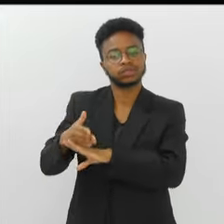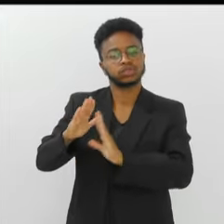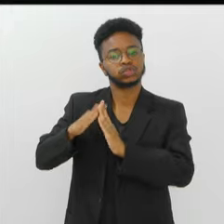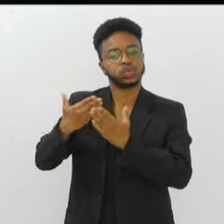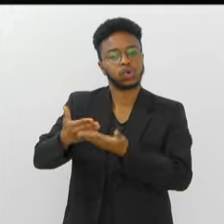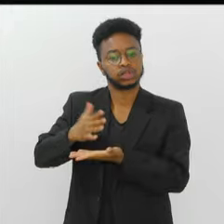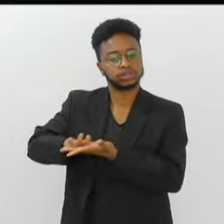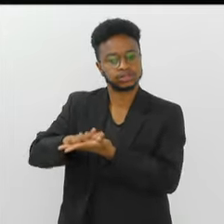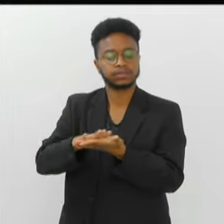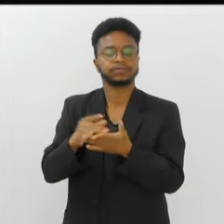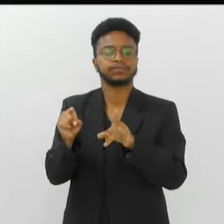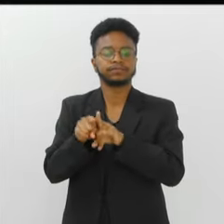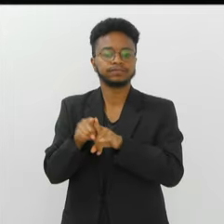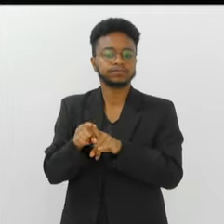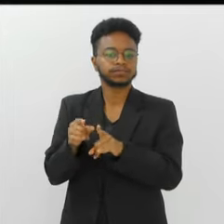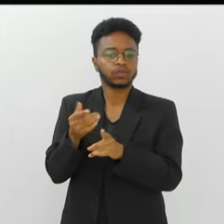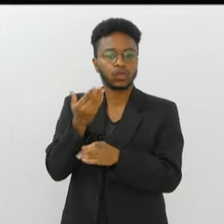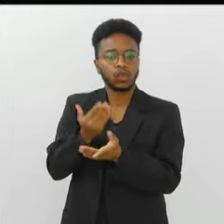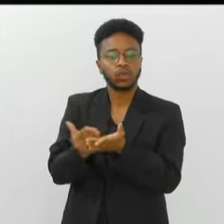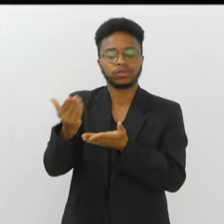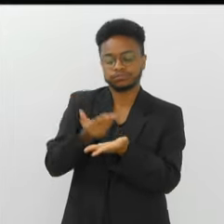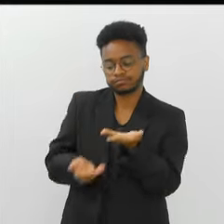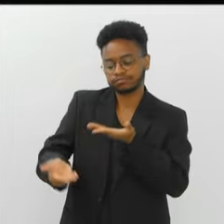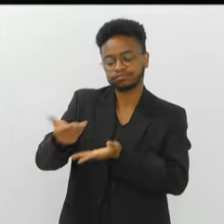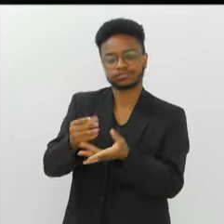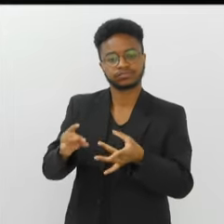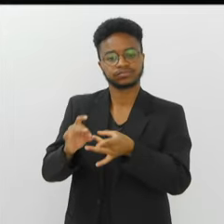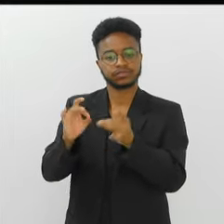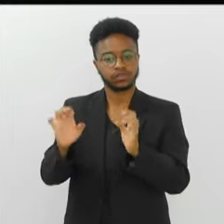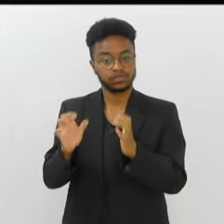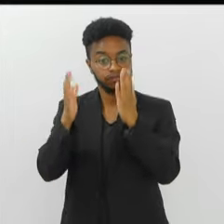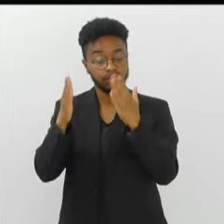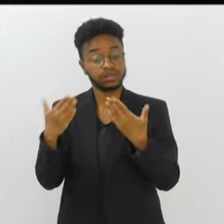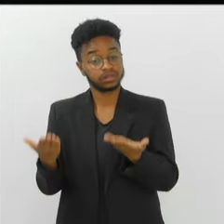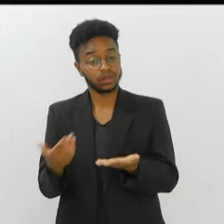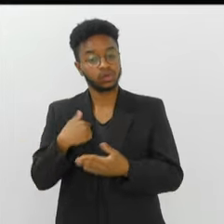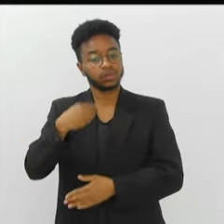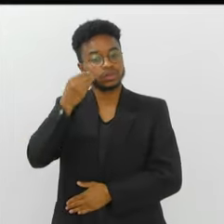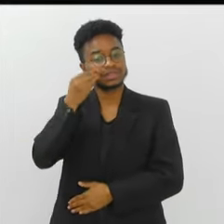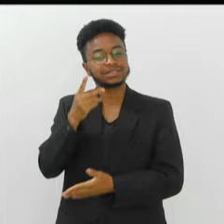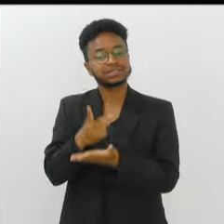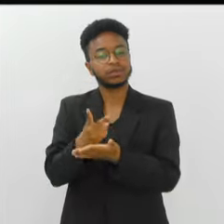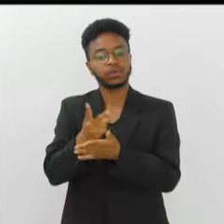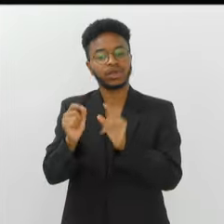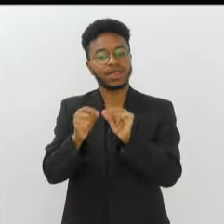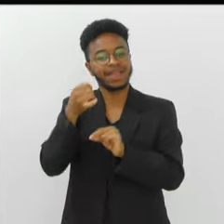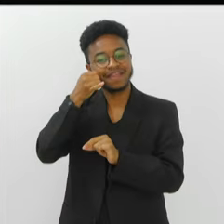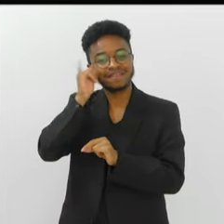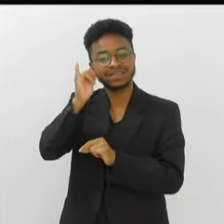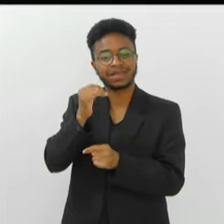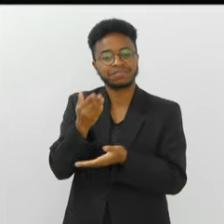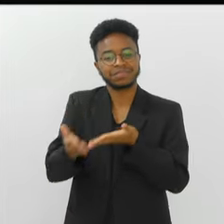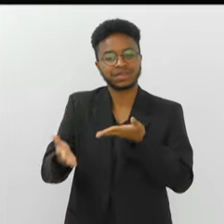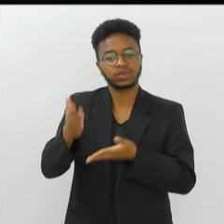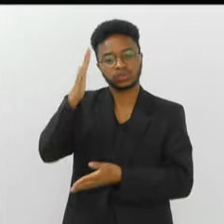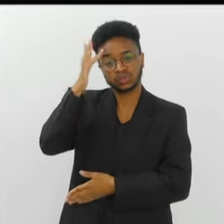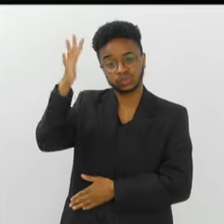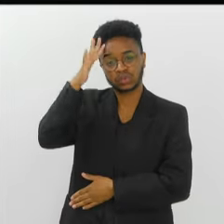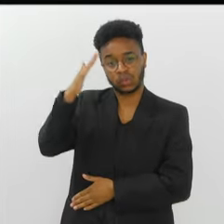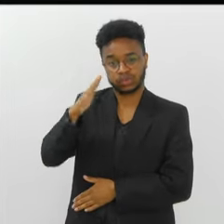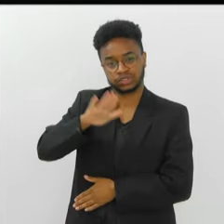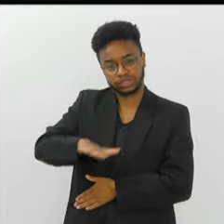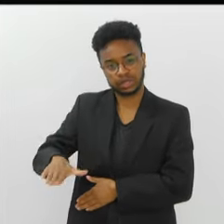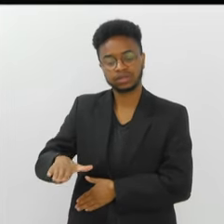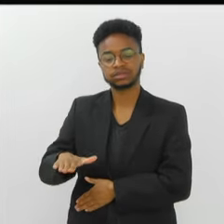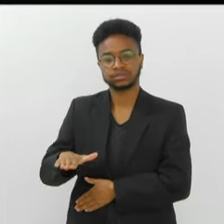e quebrou essa barreira e passou a interagir com a festa. Então, eu procuro não perder essa essência do